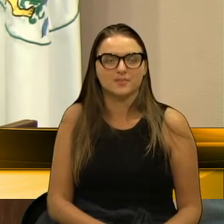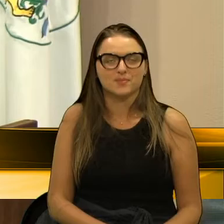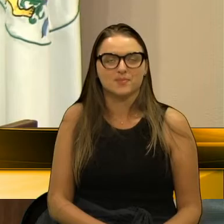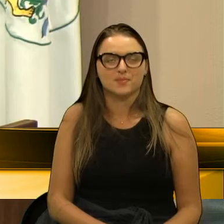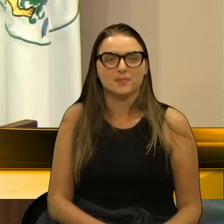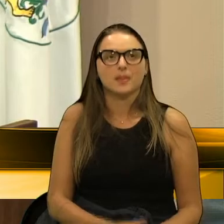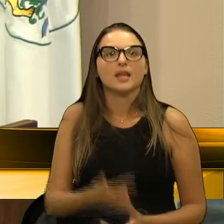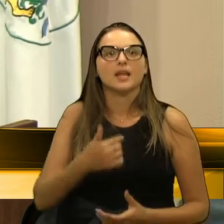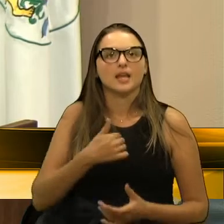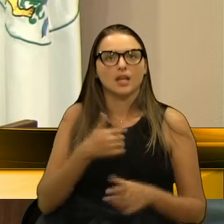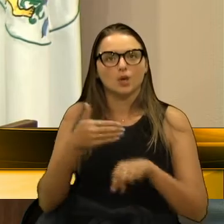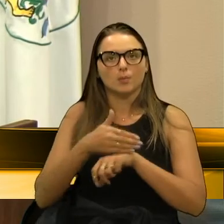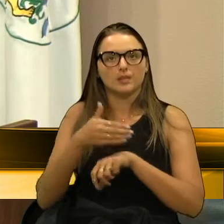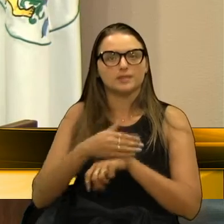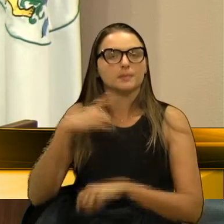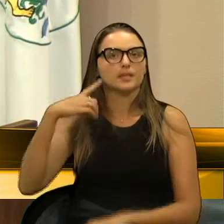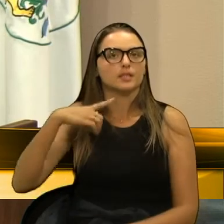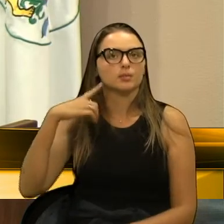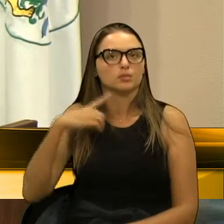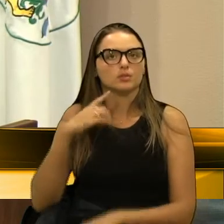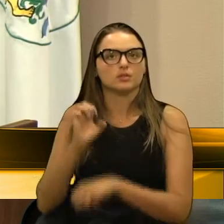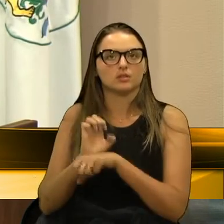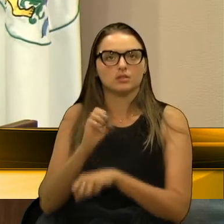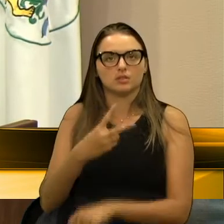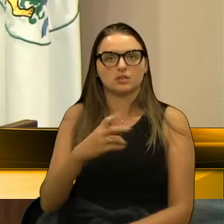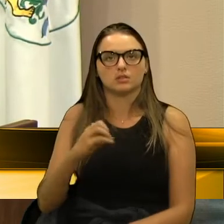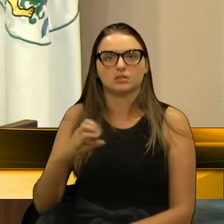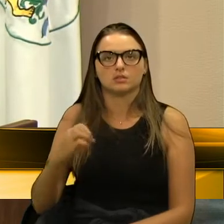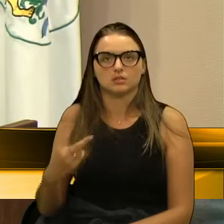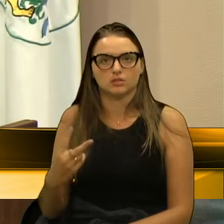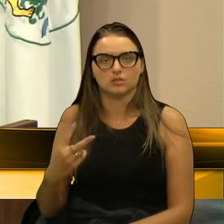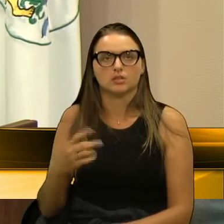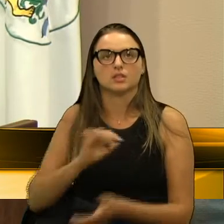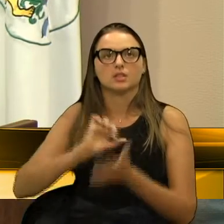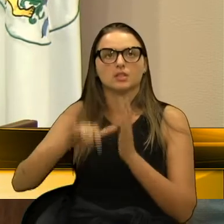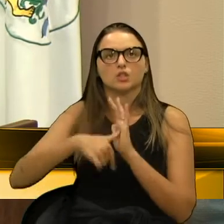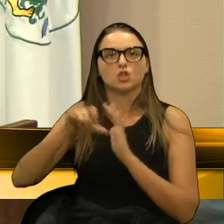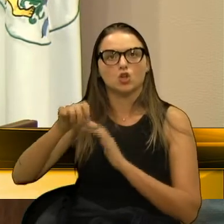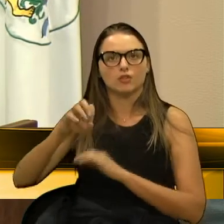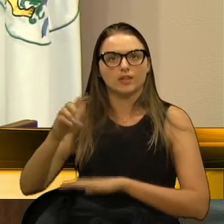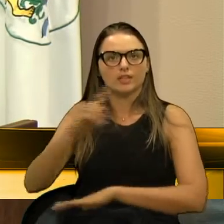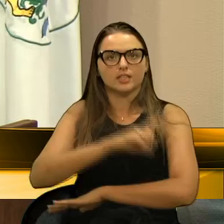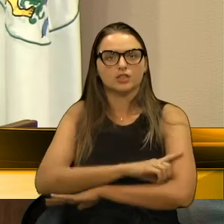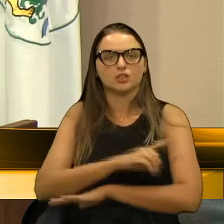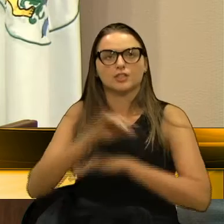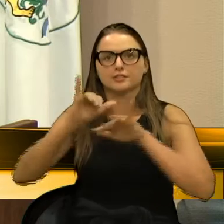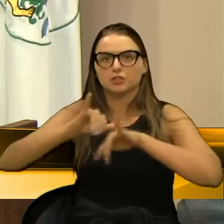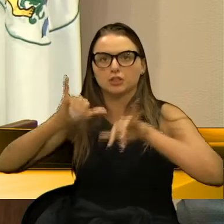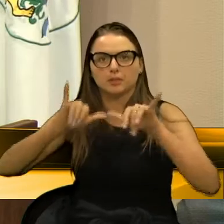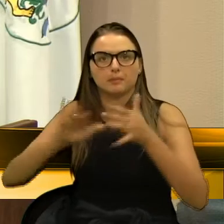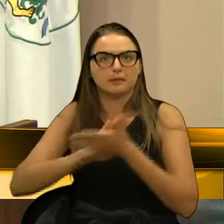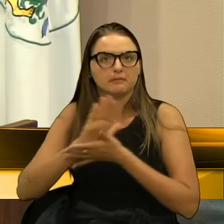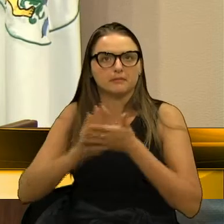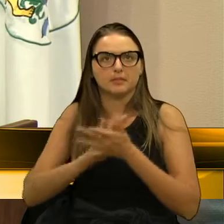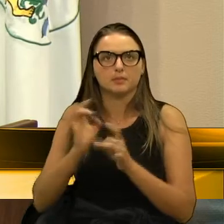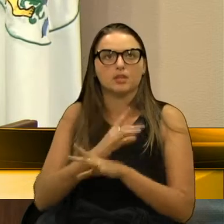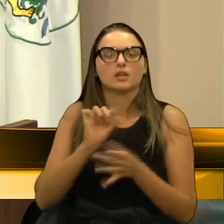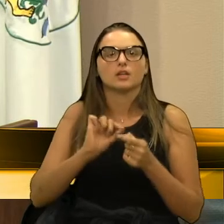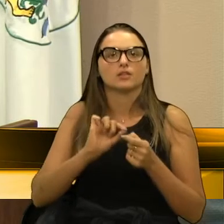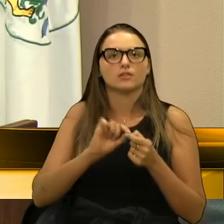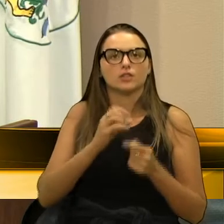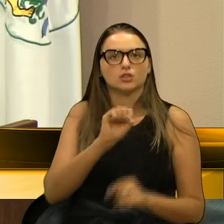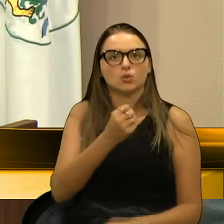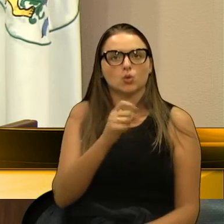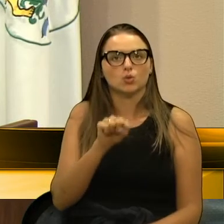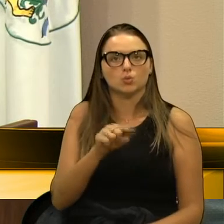Concorri à deputagem estadual em 2002, 90 dias de campanha, sem preparo, sem nada. Fiz 8.600